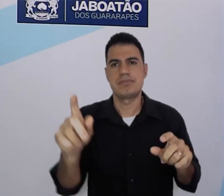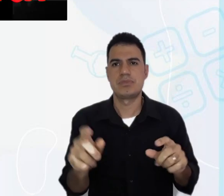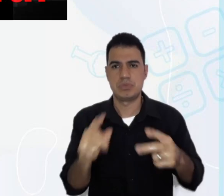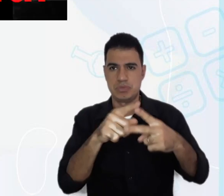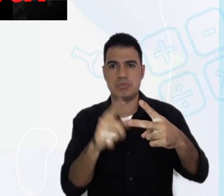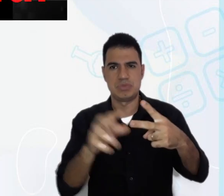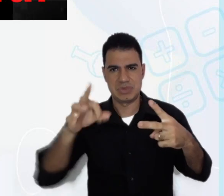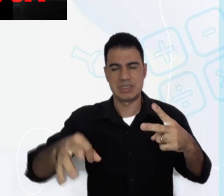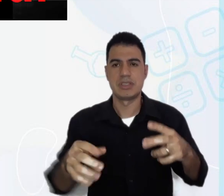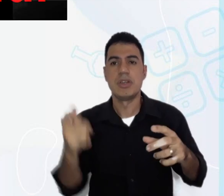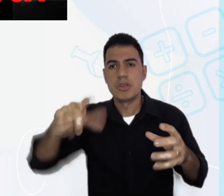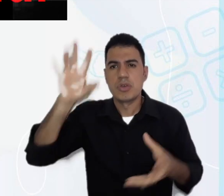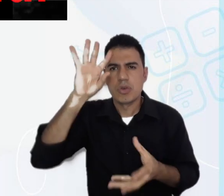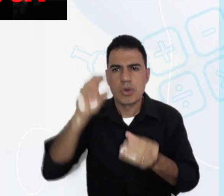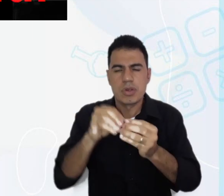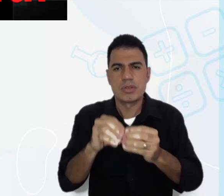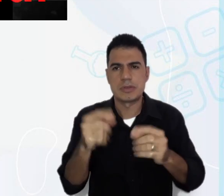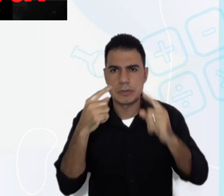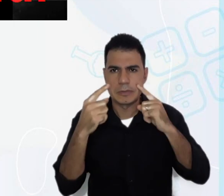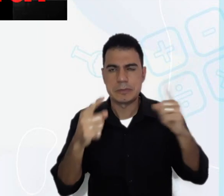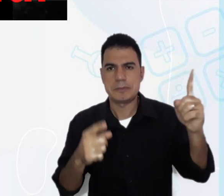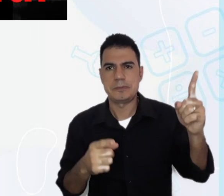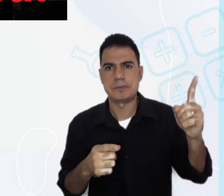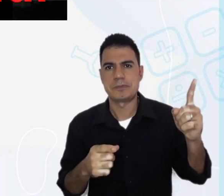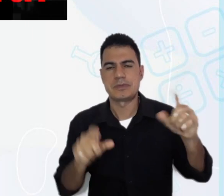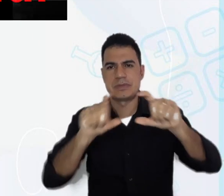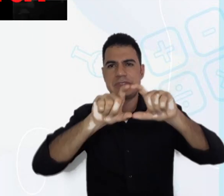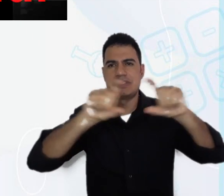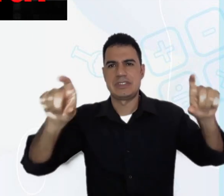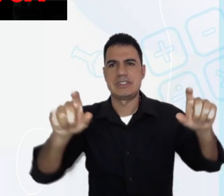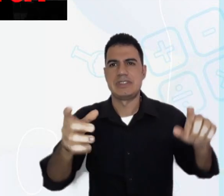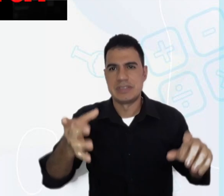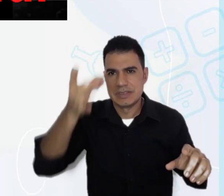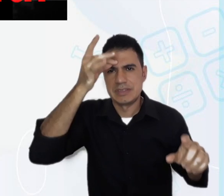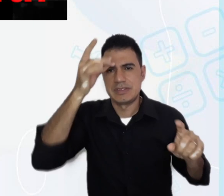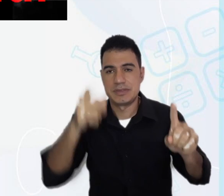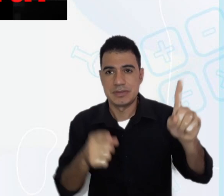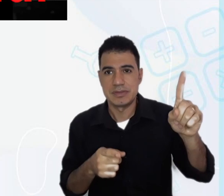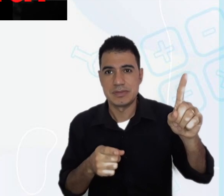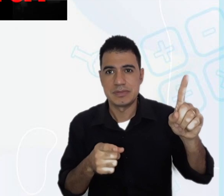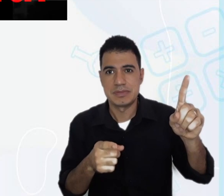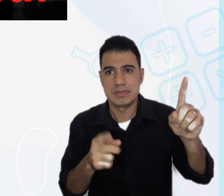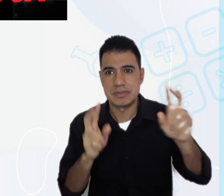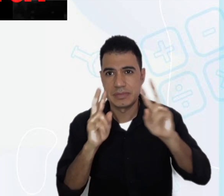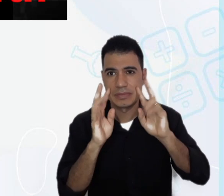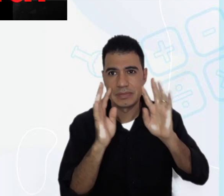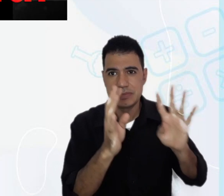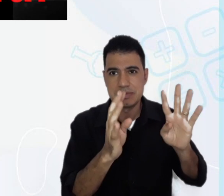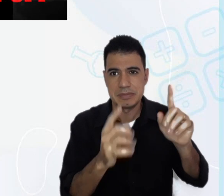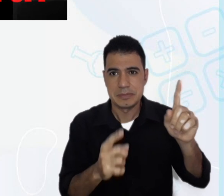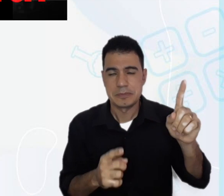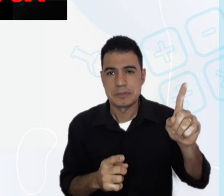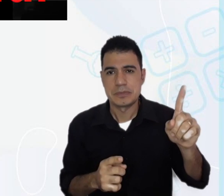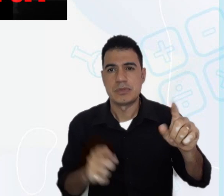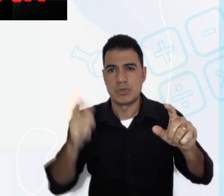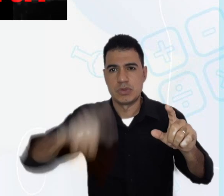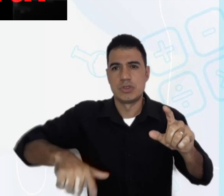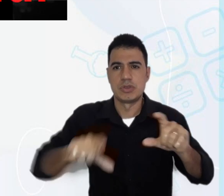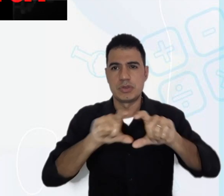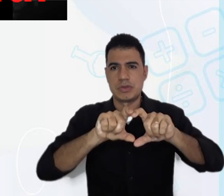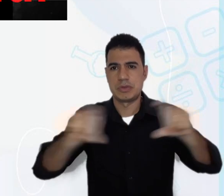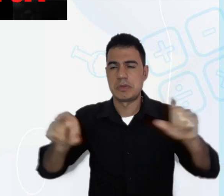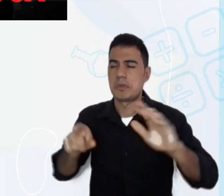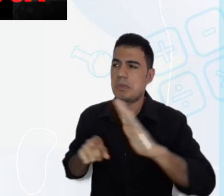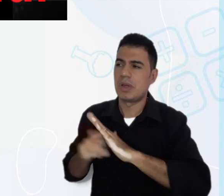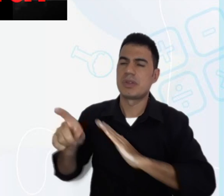revisada. Repitam comigo. How old are you? Mais uma vez. Como é que eu pergunto a idade?